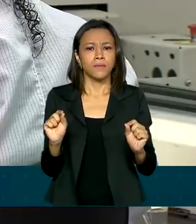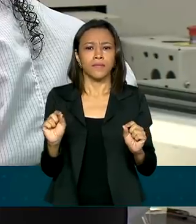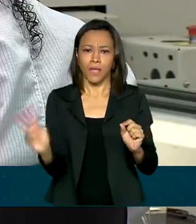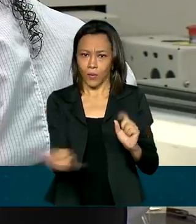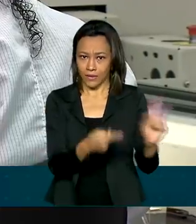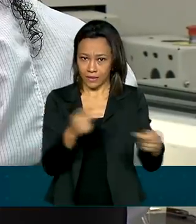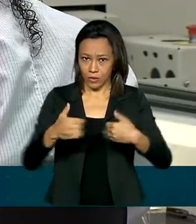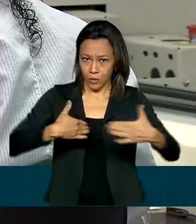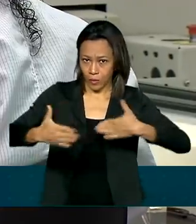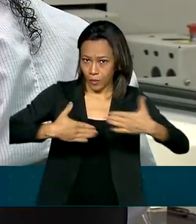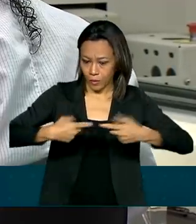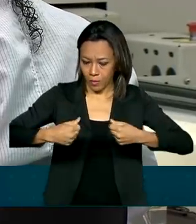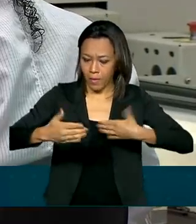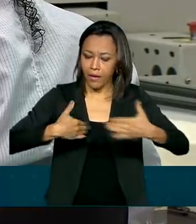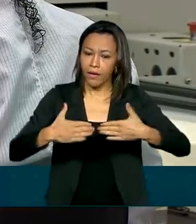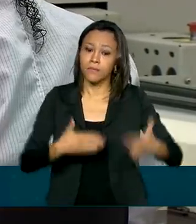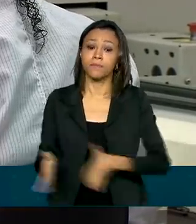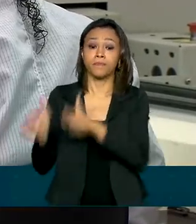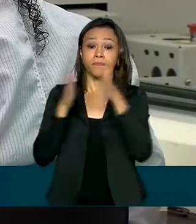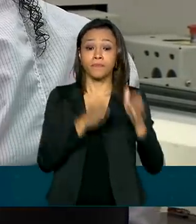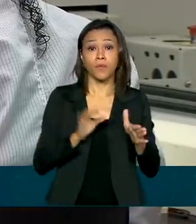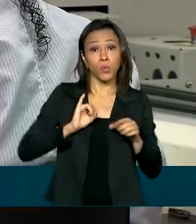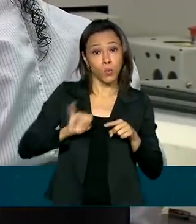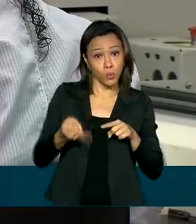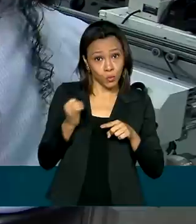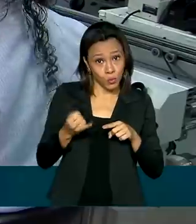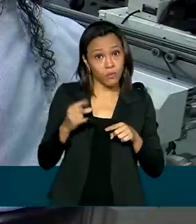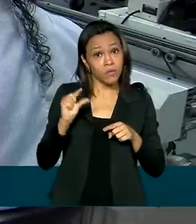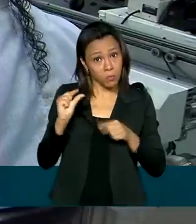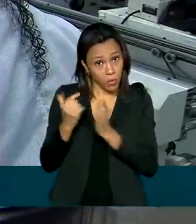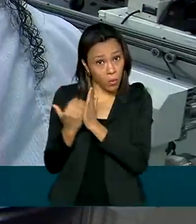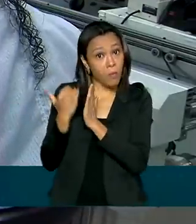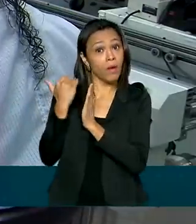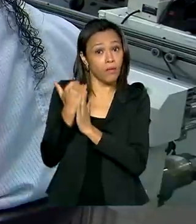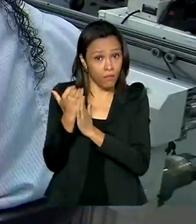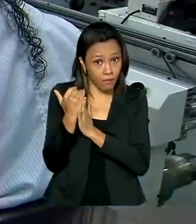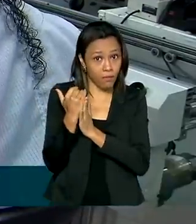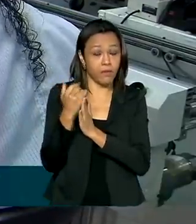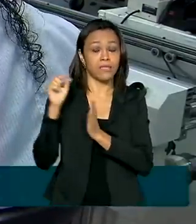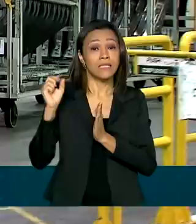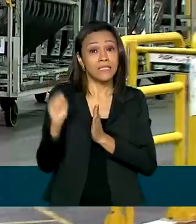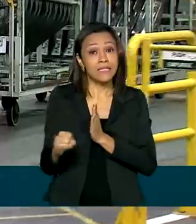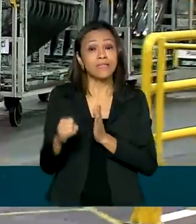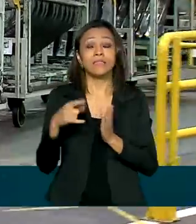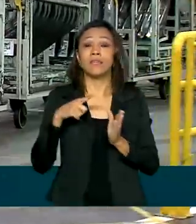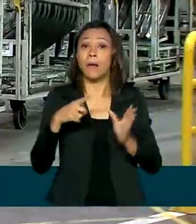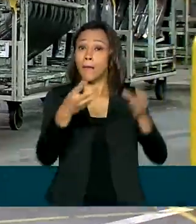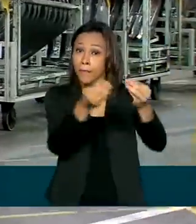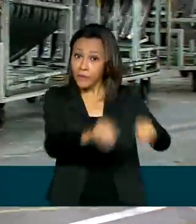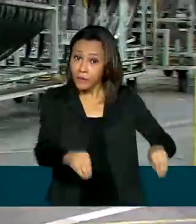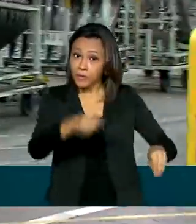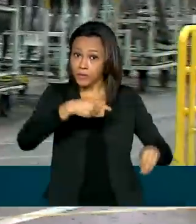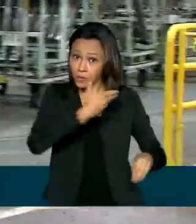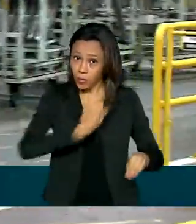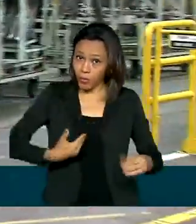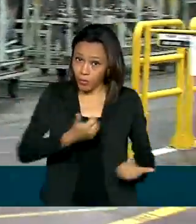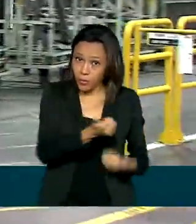mercado. Na nova fase, os juros devem ser um pouco mais altos e a perda a ser coberta pelo governo será de